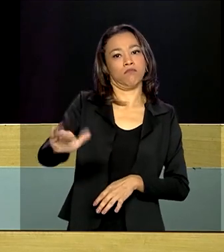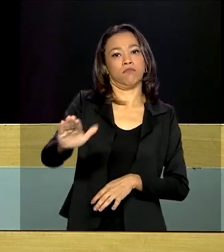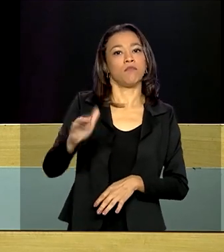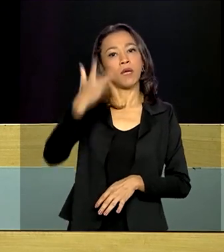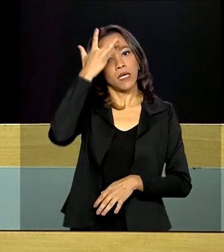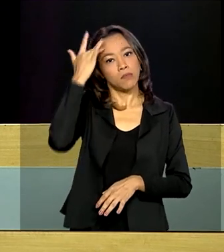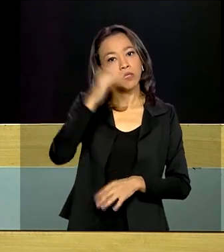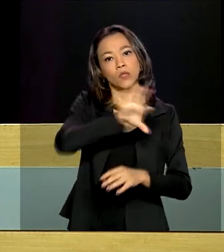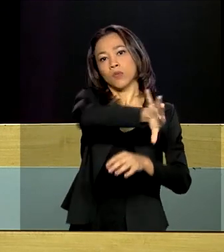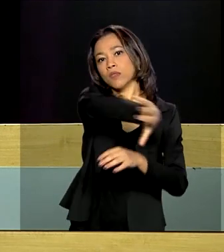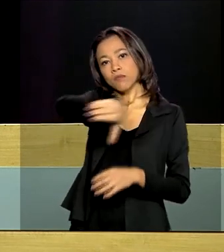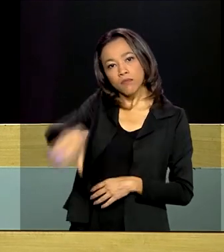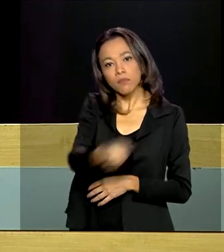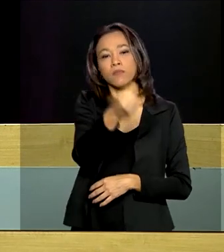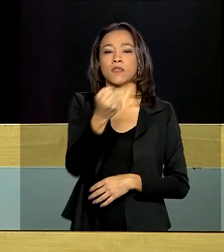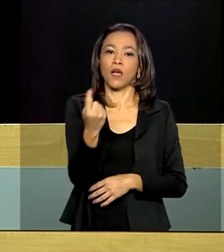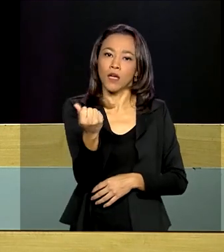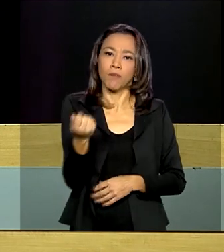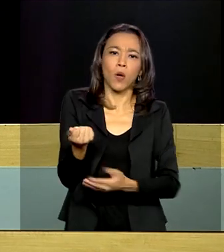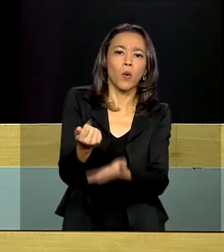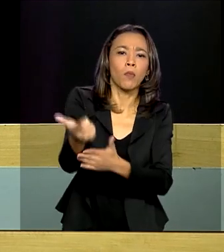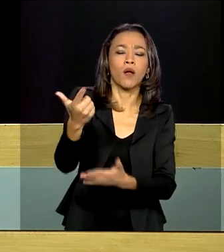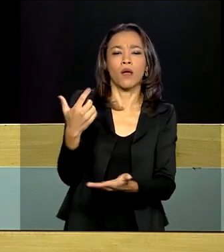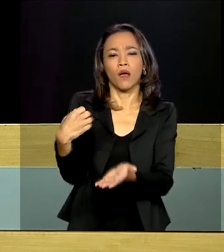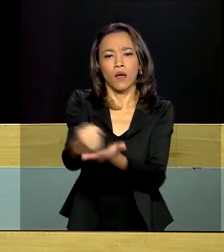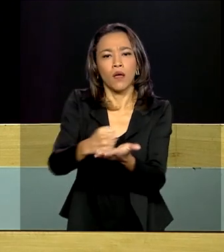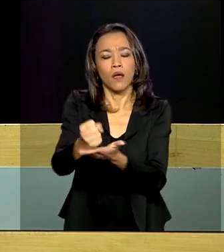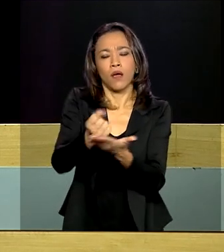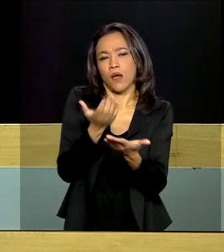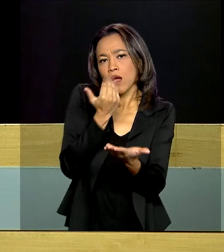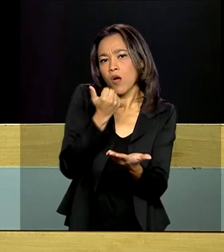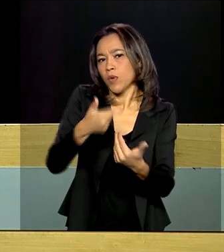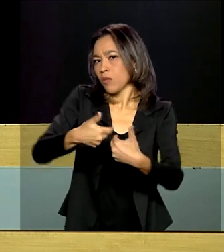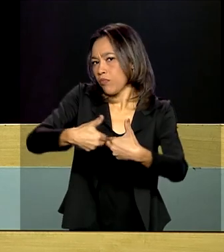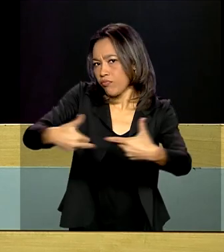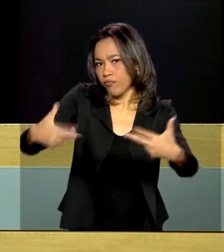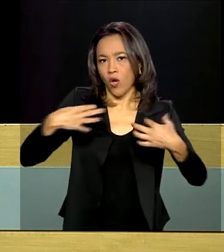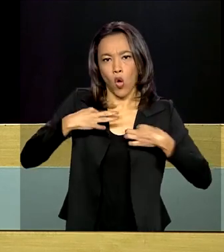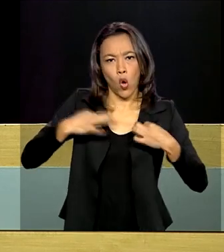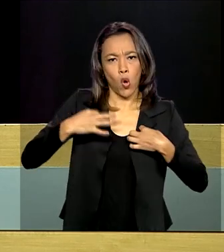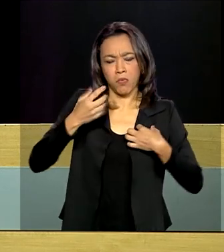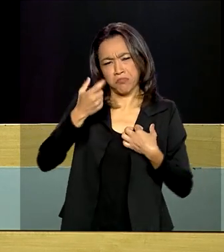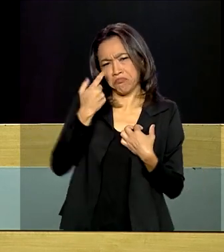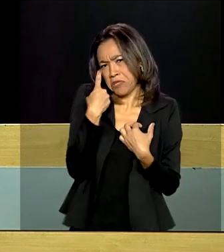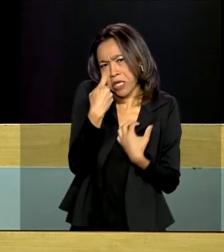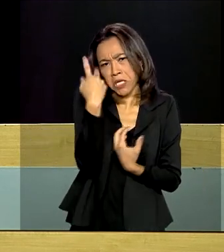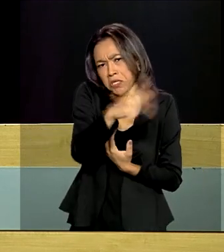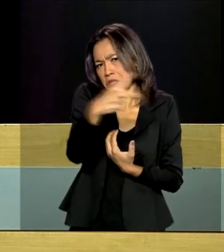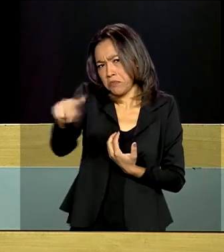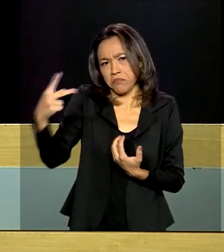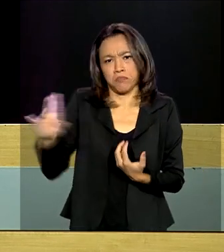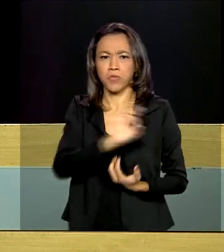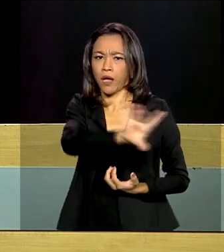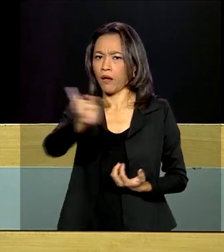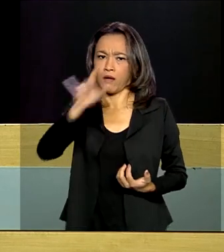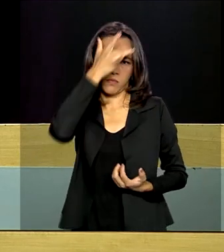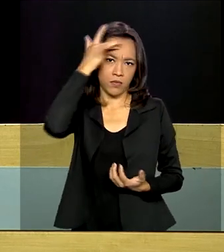utilizar para compras de alimentos, medicamentos, vestuário, aquilo que for do interesse de cada cidadão ou de cada cidadã.